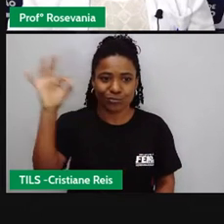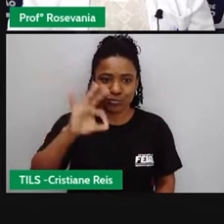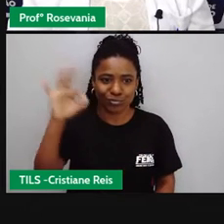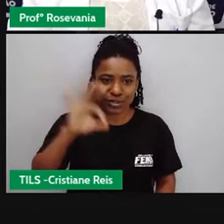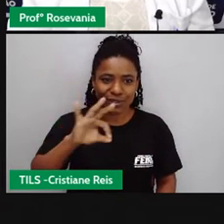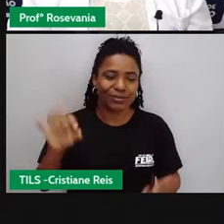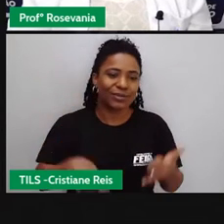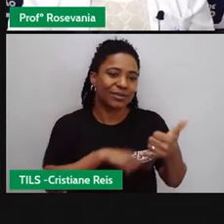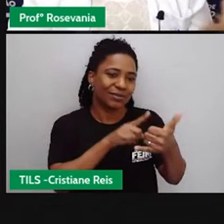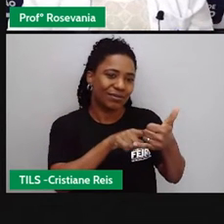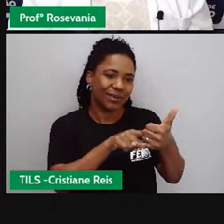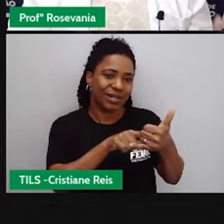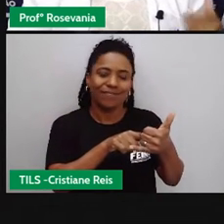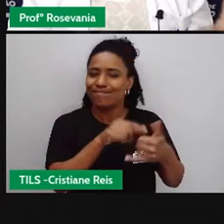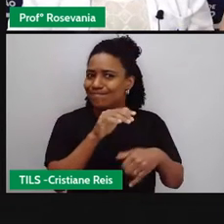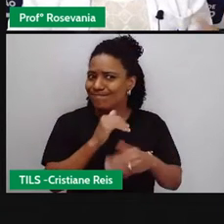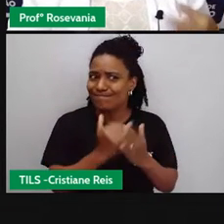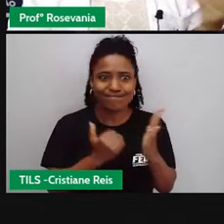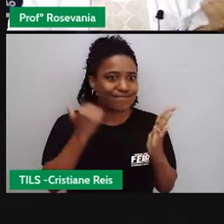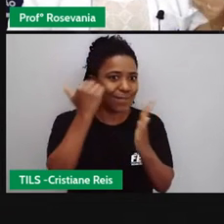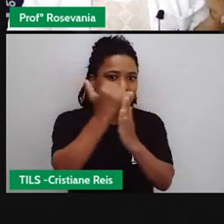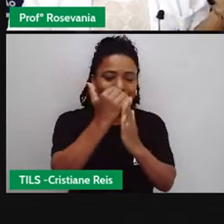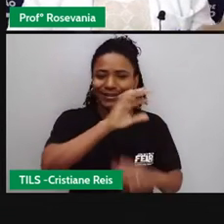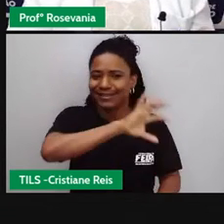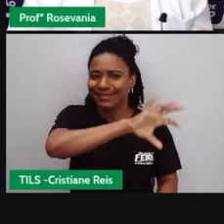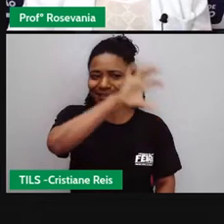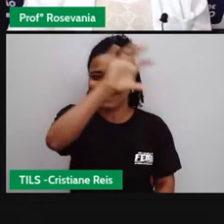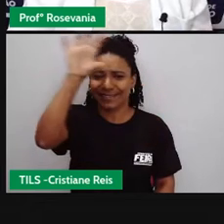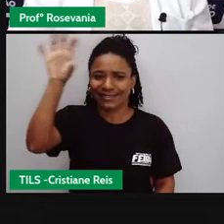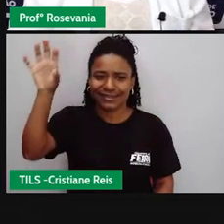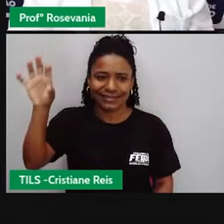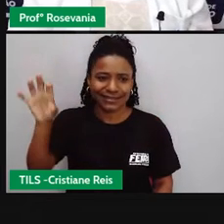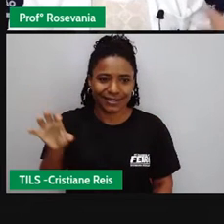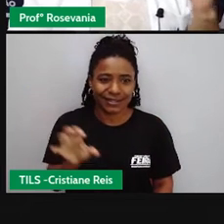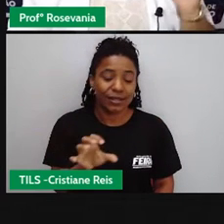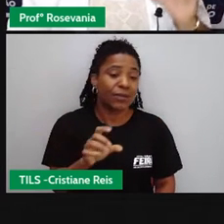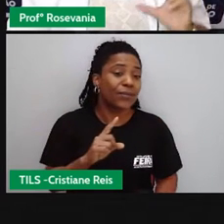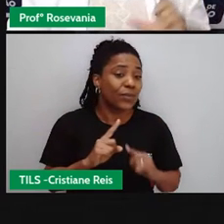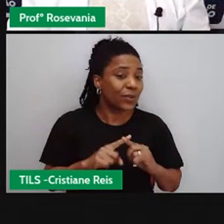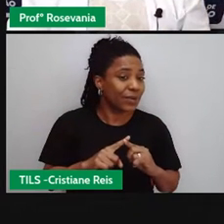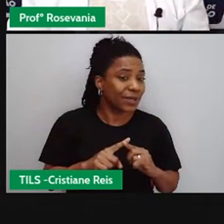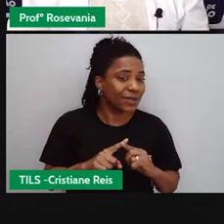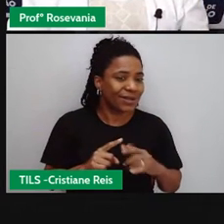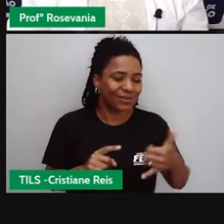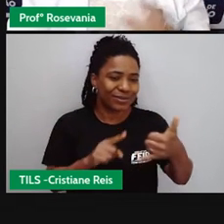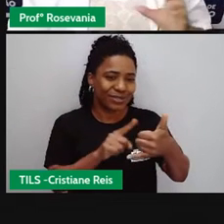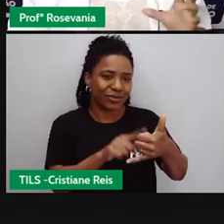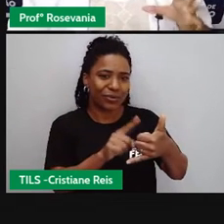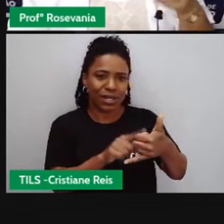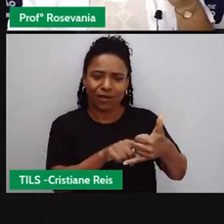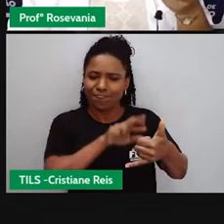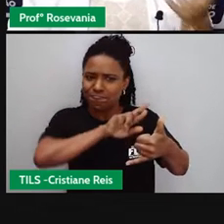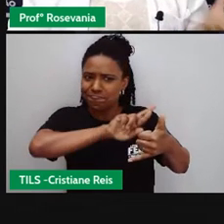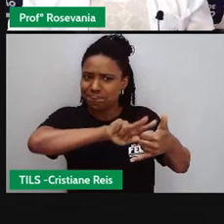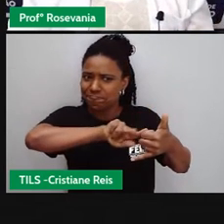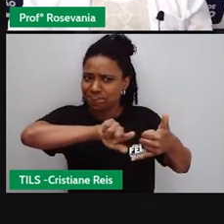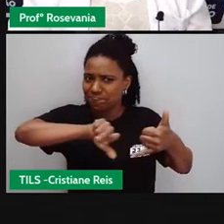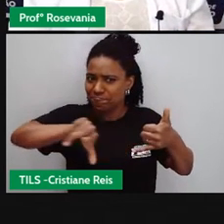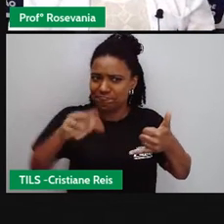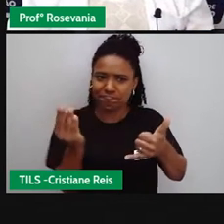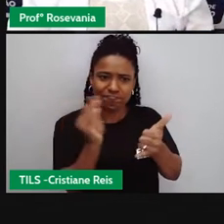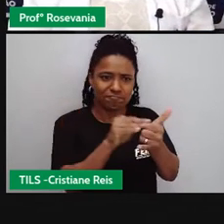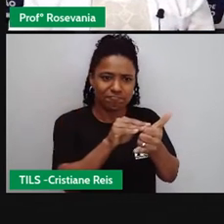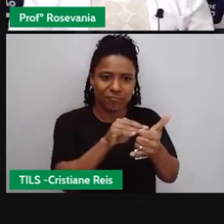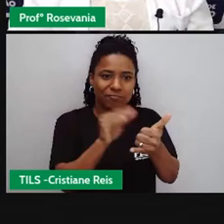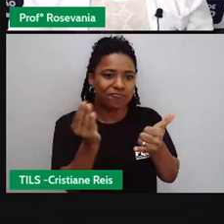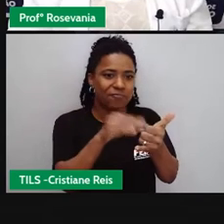aparelho mais utilizado. Até porque ele também, né, agrega uma série de funções. E, ainda, ele é bem portátil, bem